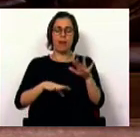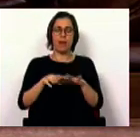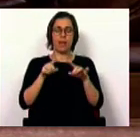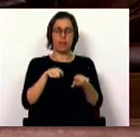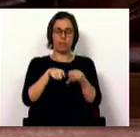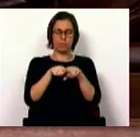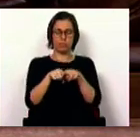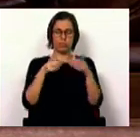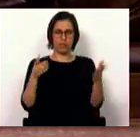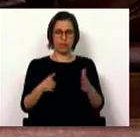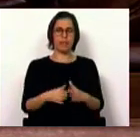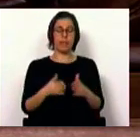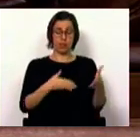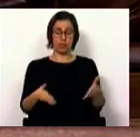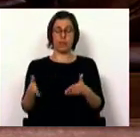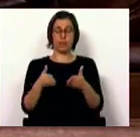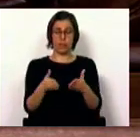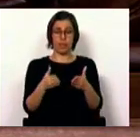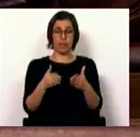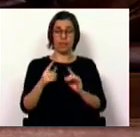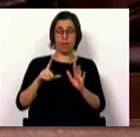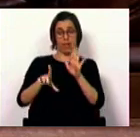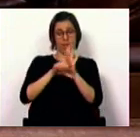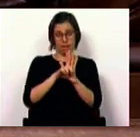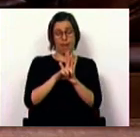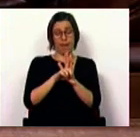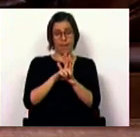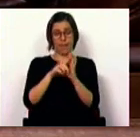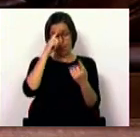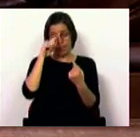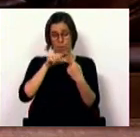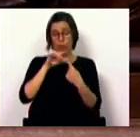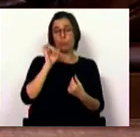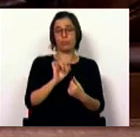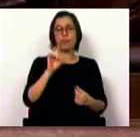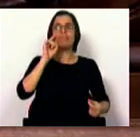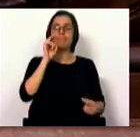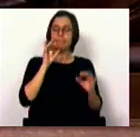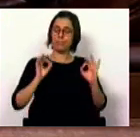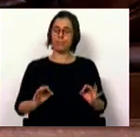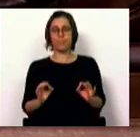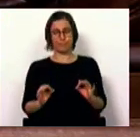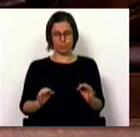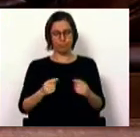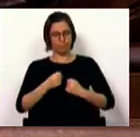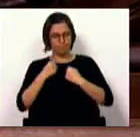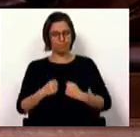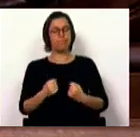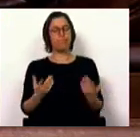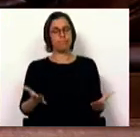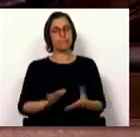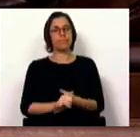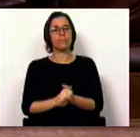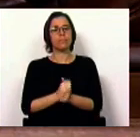política e de uma estratégia legislativa que visa garantir a afirmação